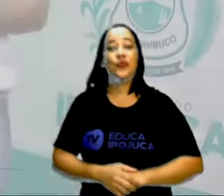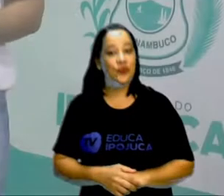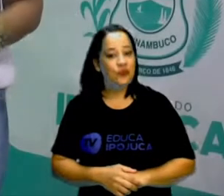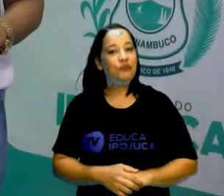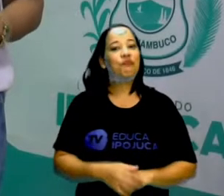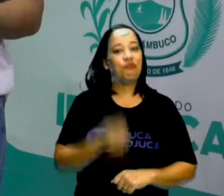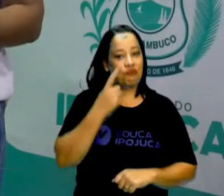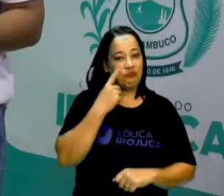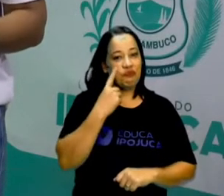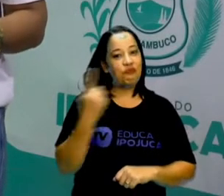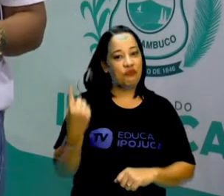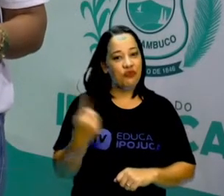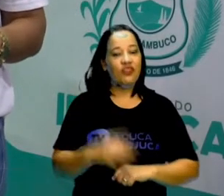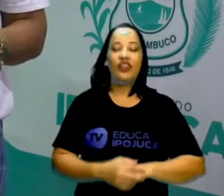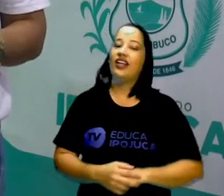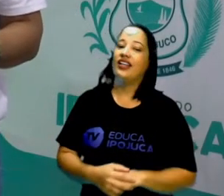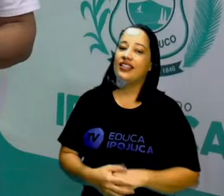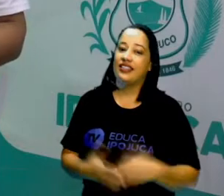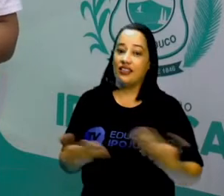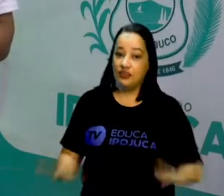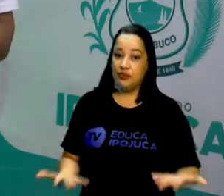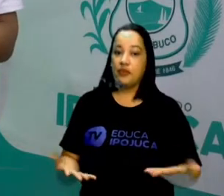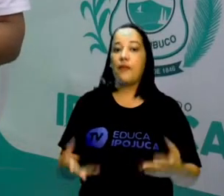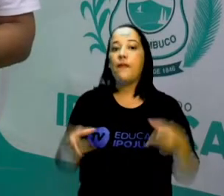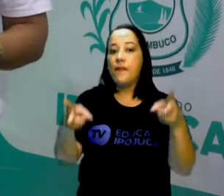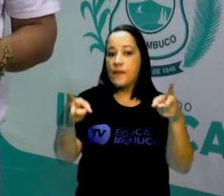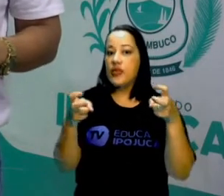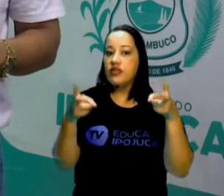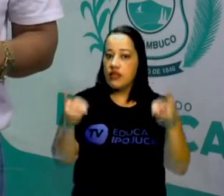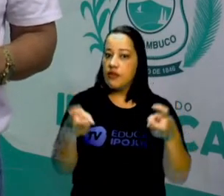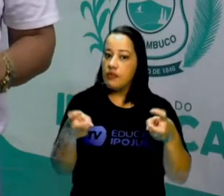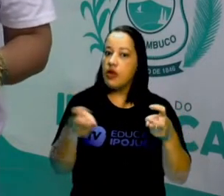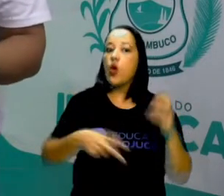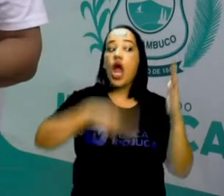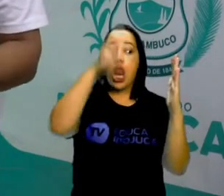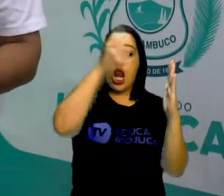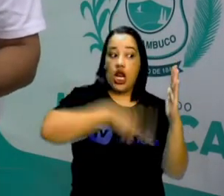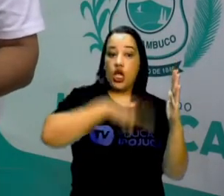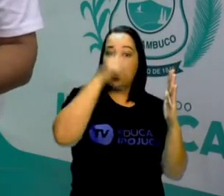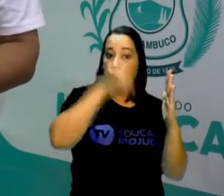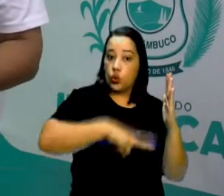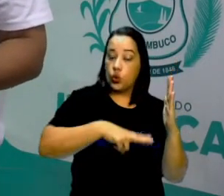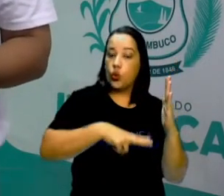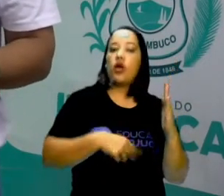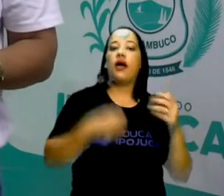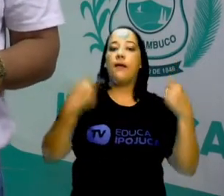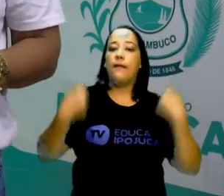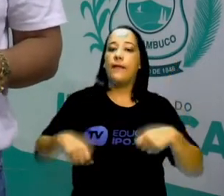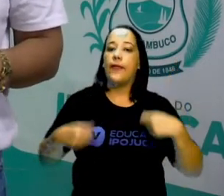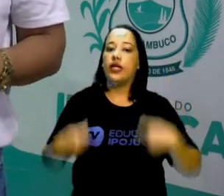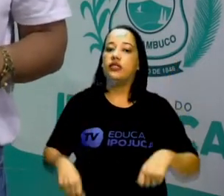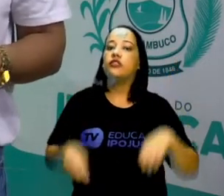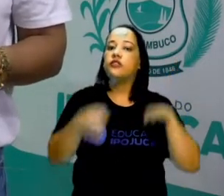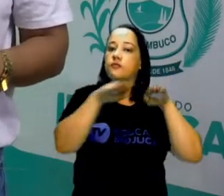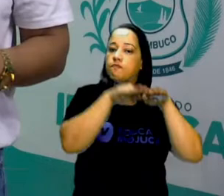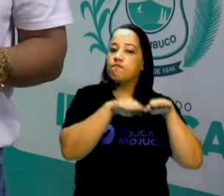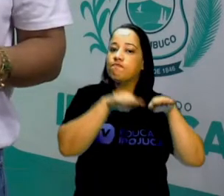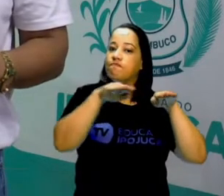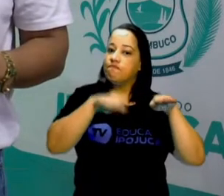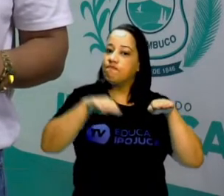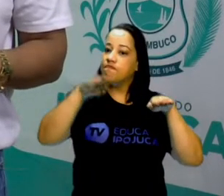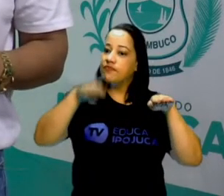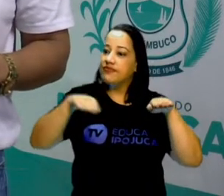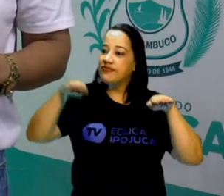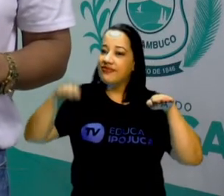para a professora, visualizar essa entonação da leitura, que vocês também precisam dar sentido a esse processo da entonação, de como